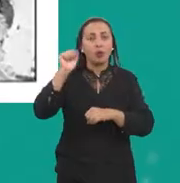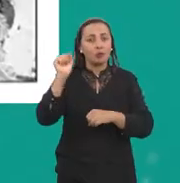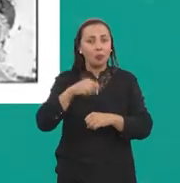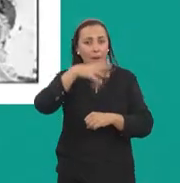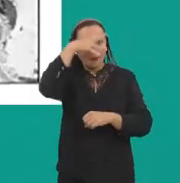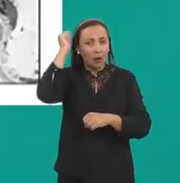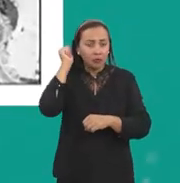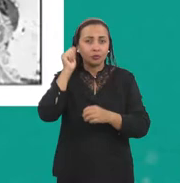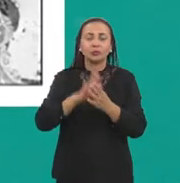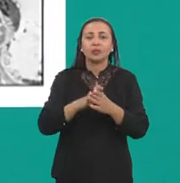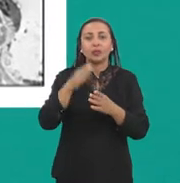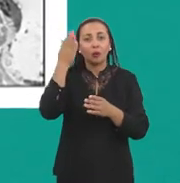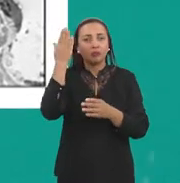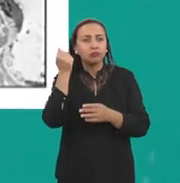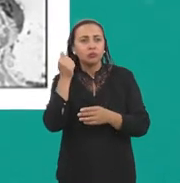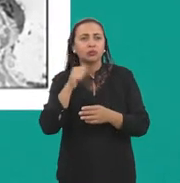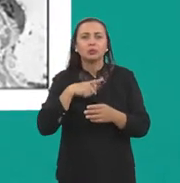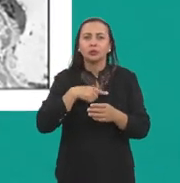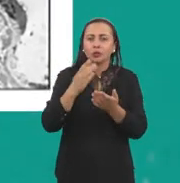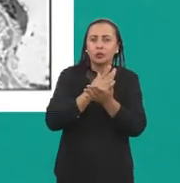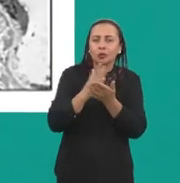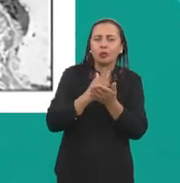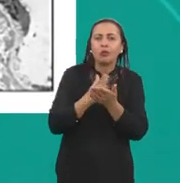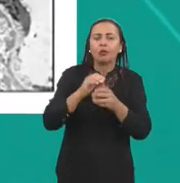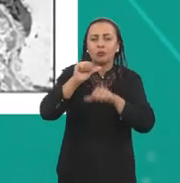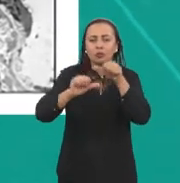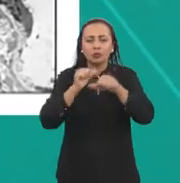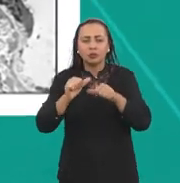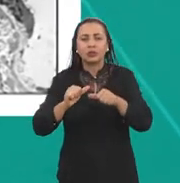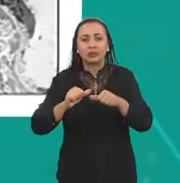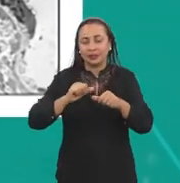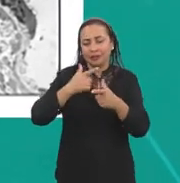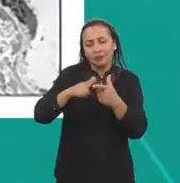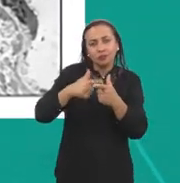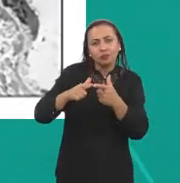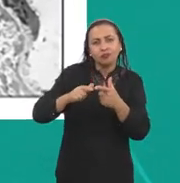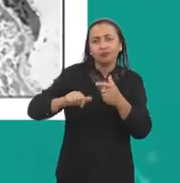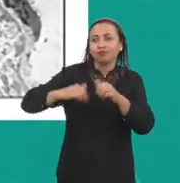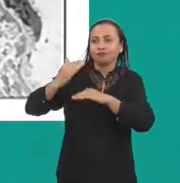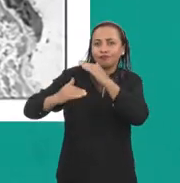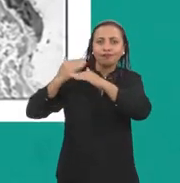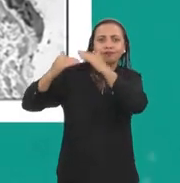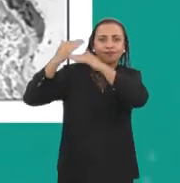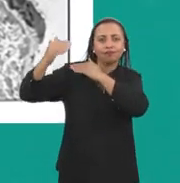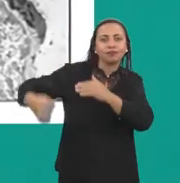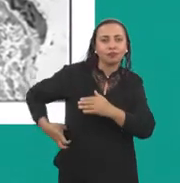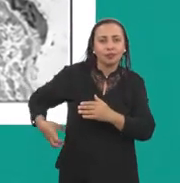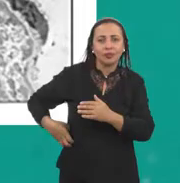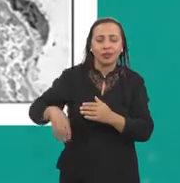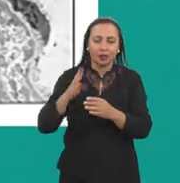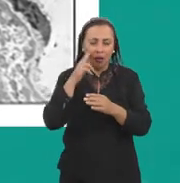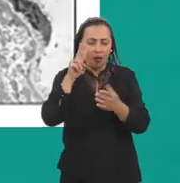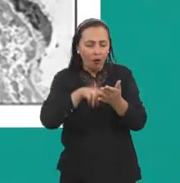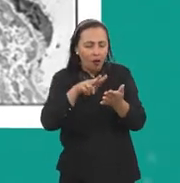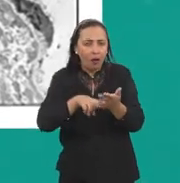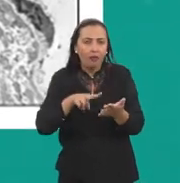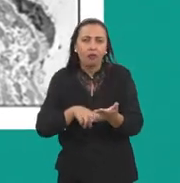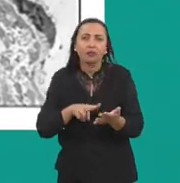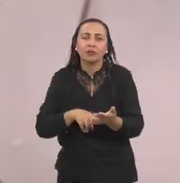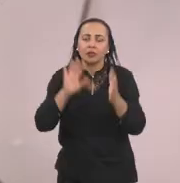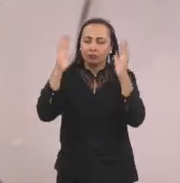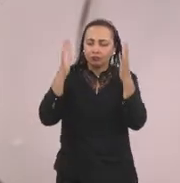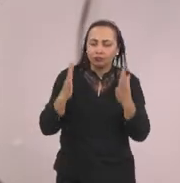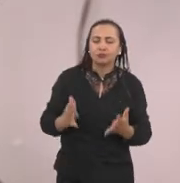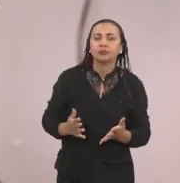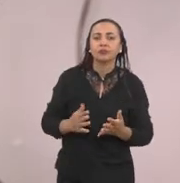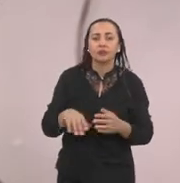ele tinha alguns casos de chikungunha com alteração da função renal, que ele estava analisando as lâminas desse paciente, da biópsia renal. E aí eu